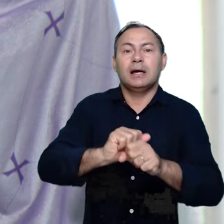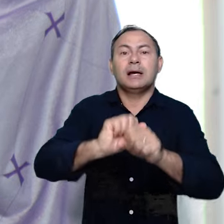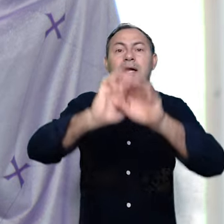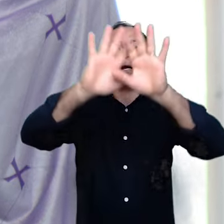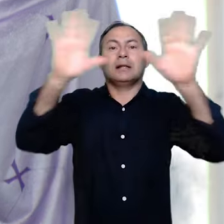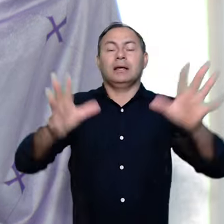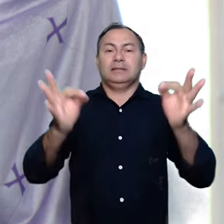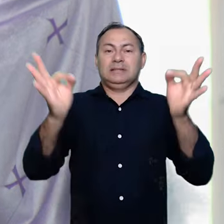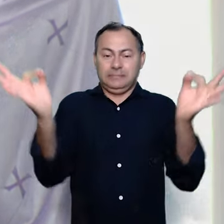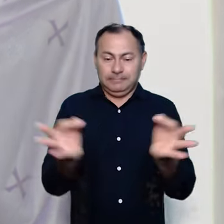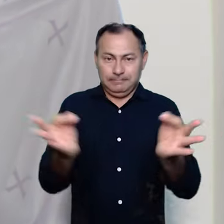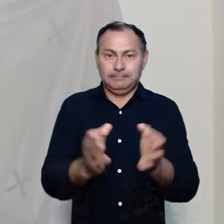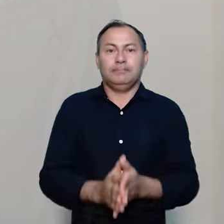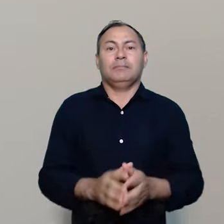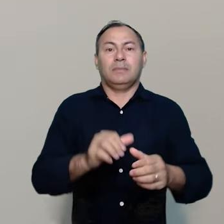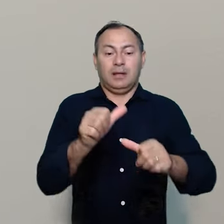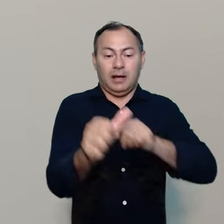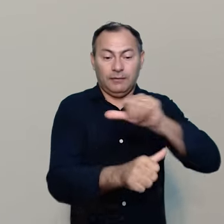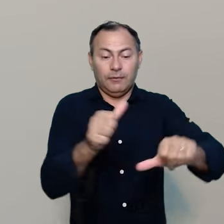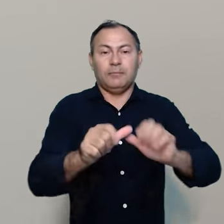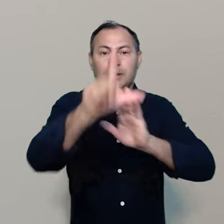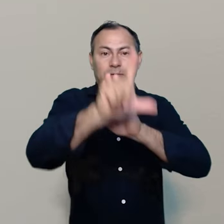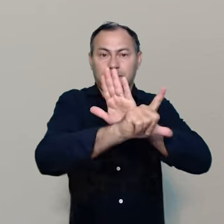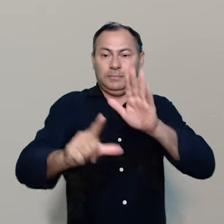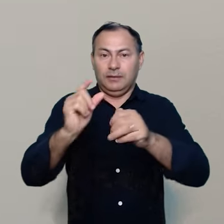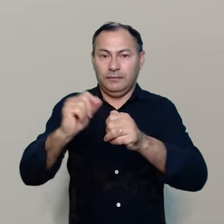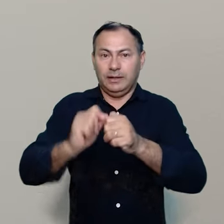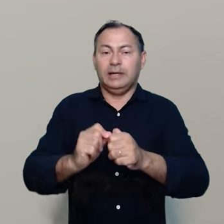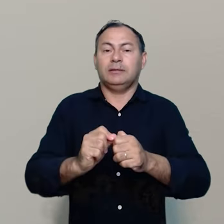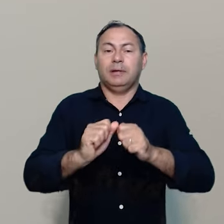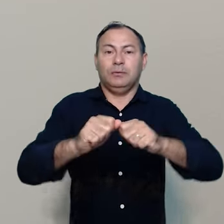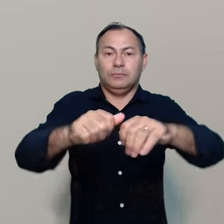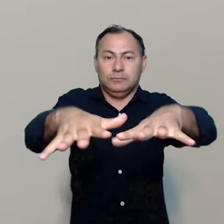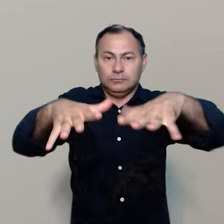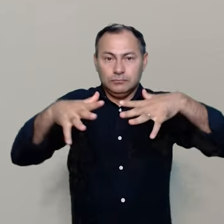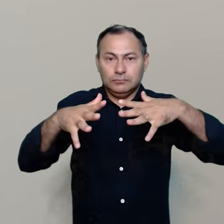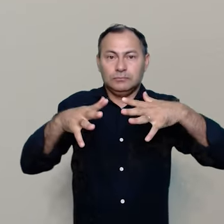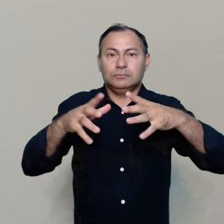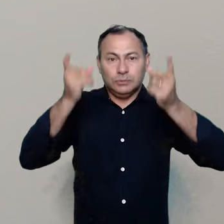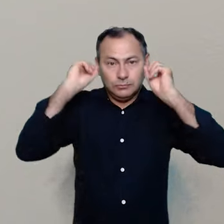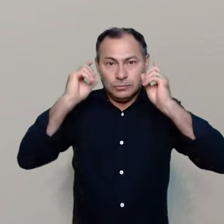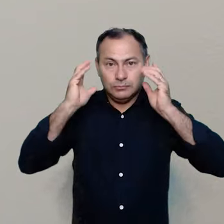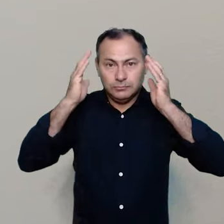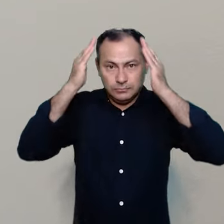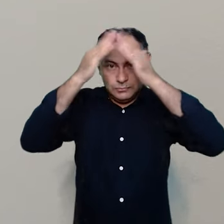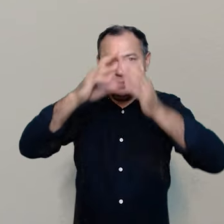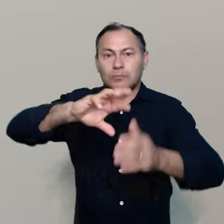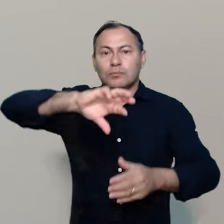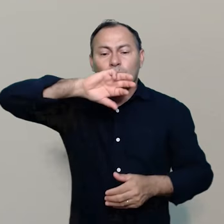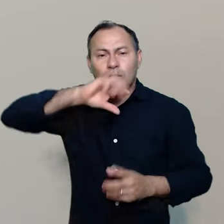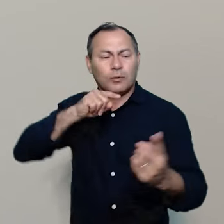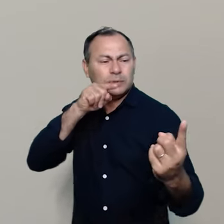clara e eficaz. A reforma litúrgica promovida pelo Conselho Vaticano II tem como um dos seus